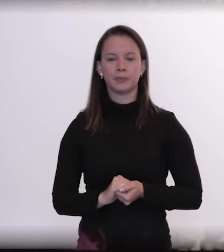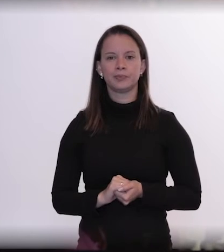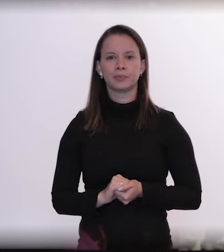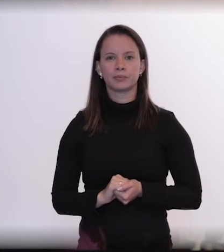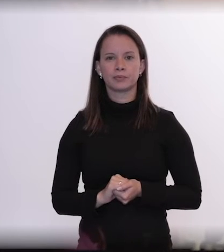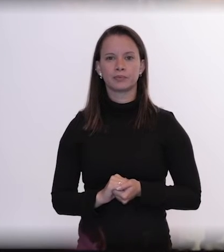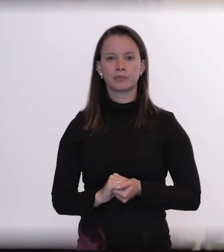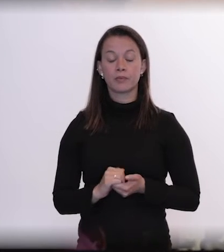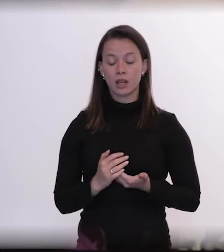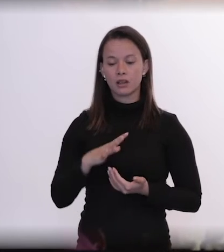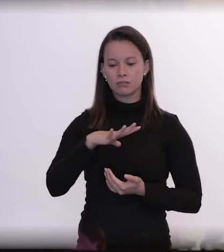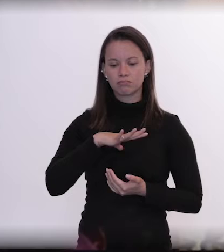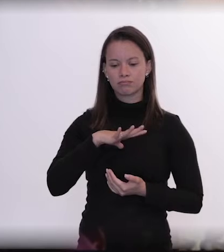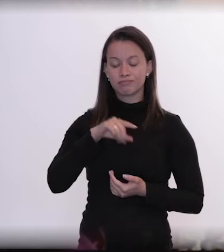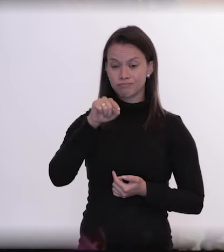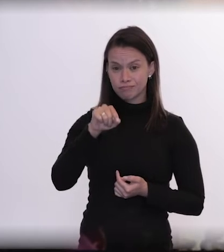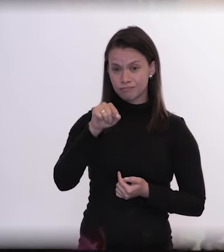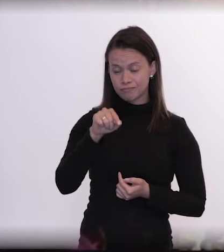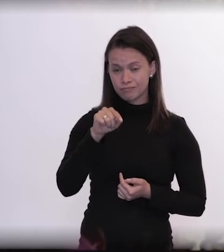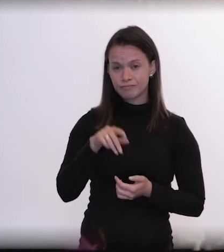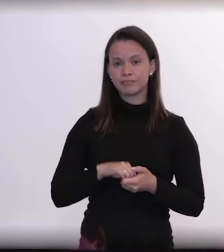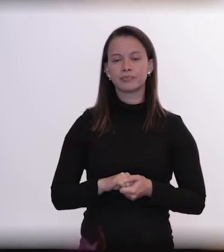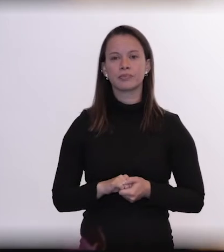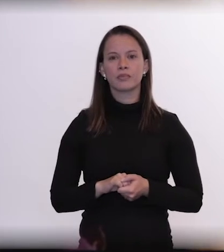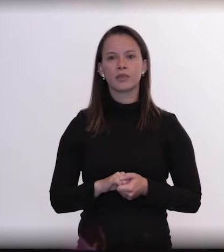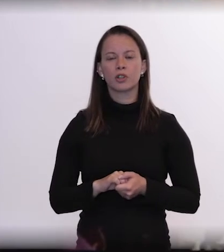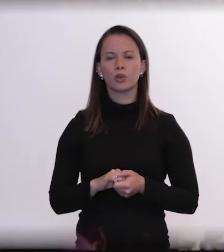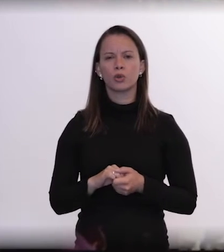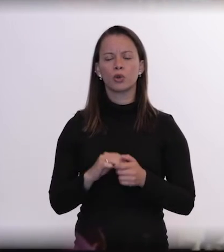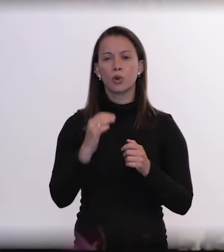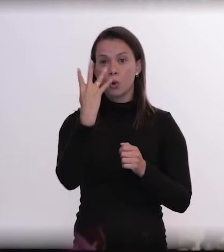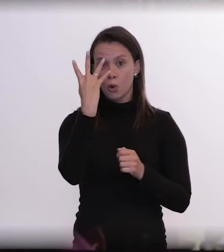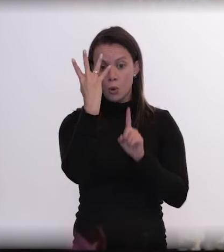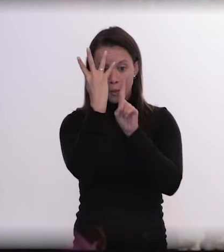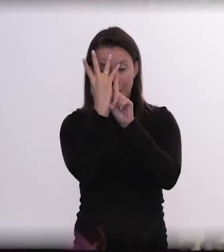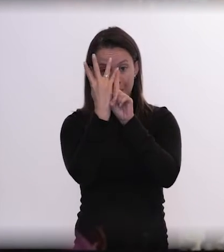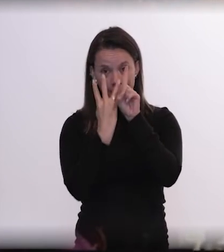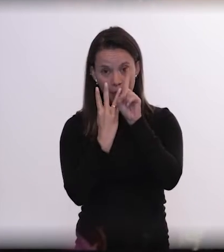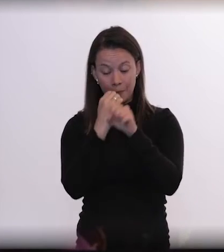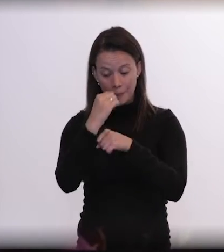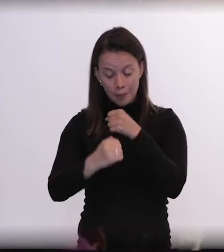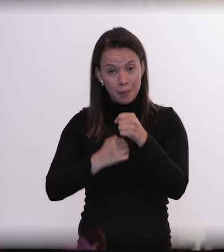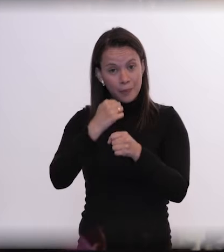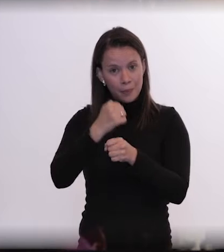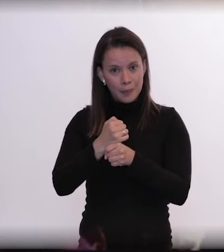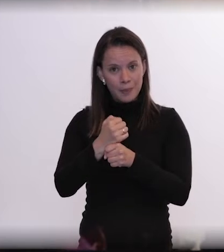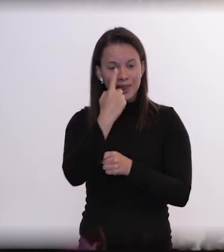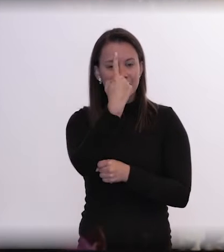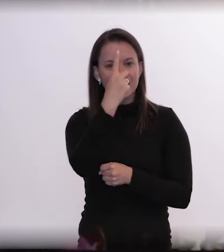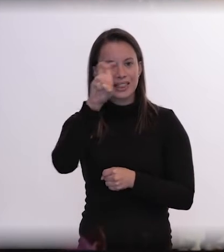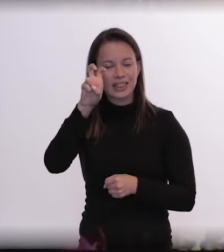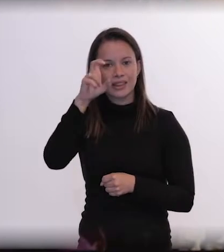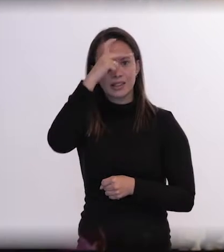E nessa cidade de 115 mil habitantes, nos primeiros quatro meses do ano, 15 pessoas se